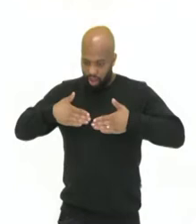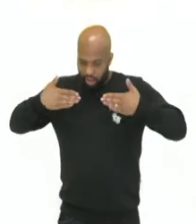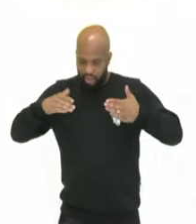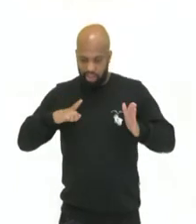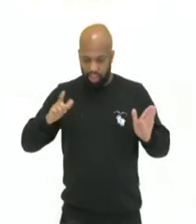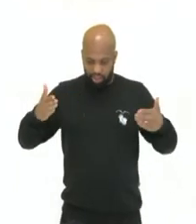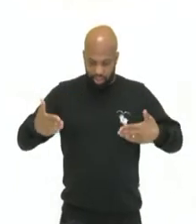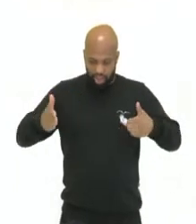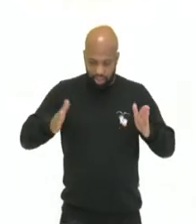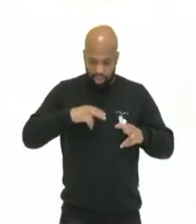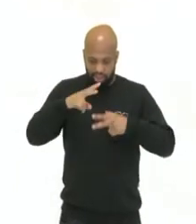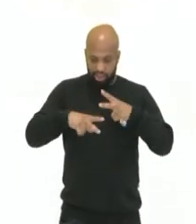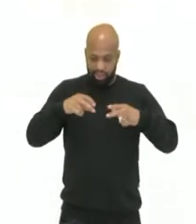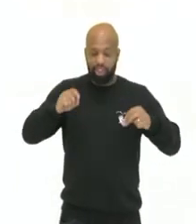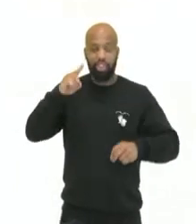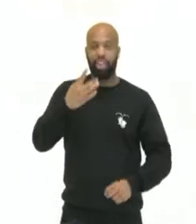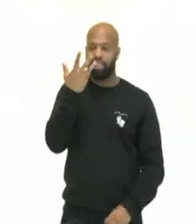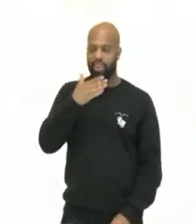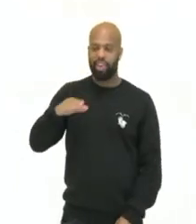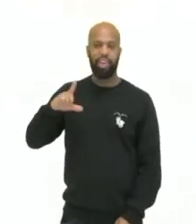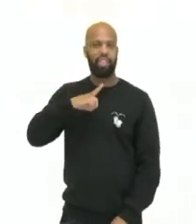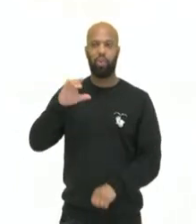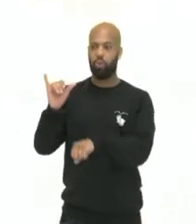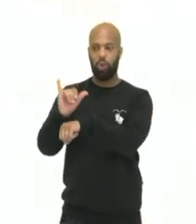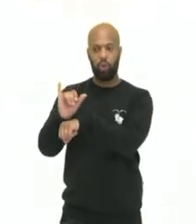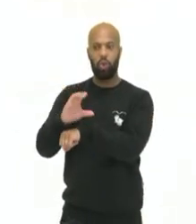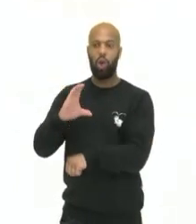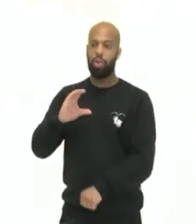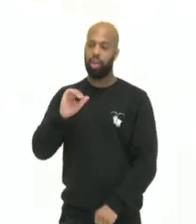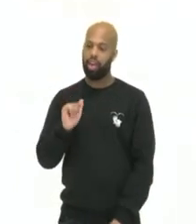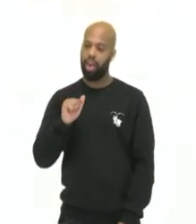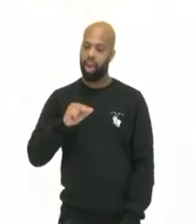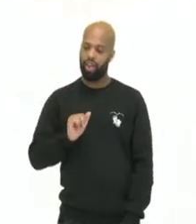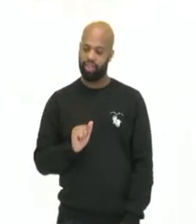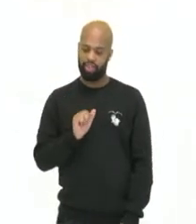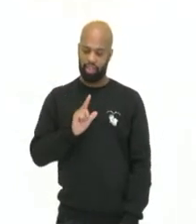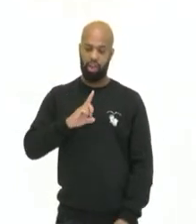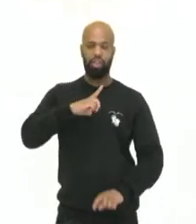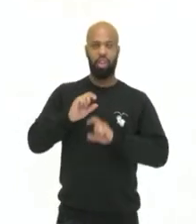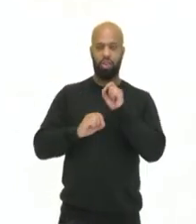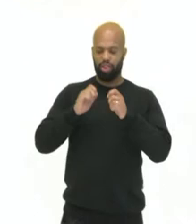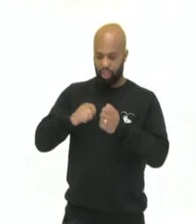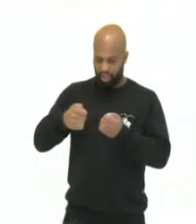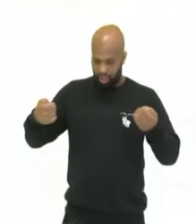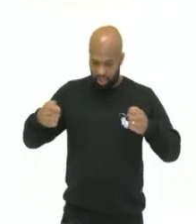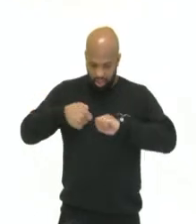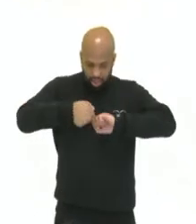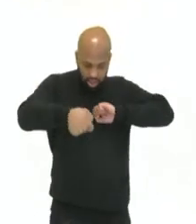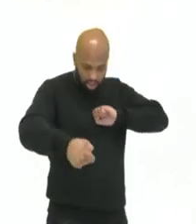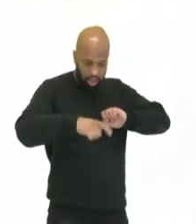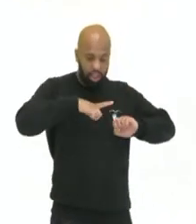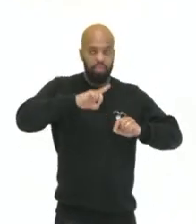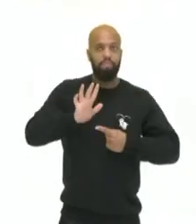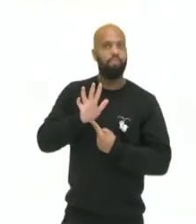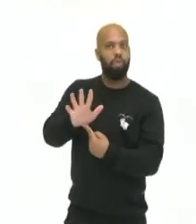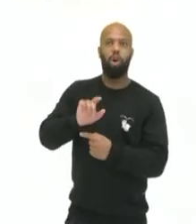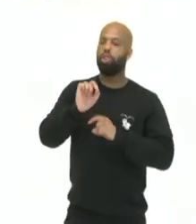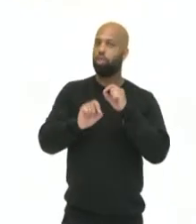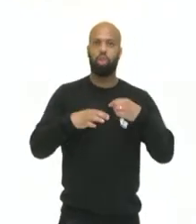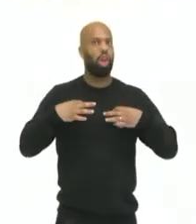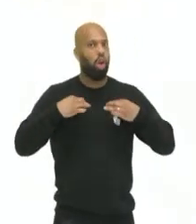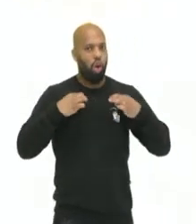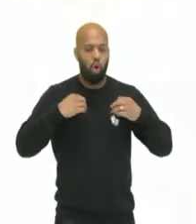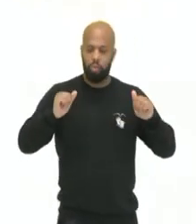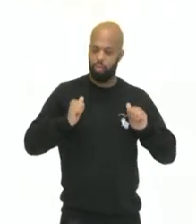São crianças que têm canais no YouTube, abrindo e mostrando presentes enviados por fabricantes de brinquedos, roupas, mochilas